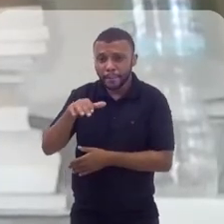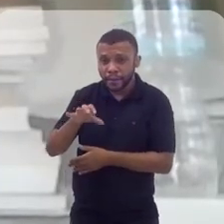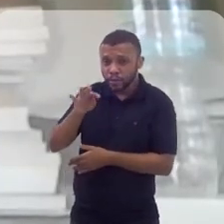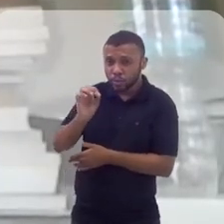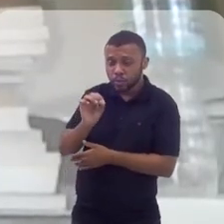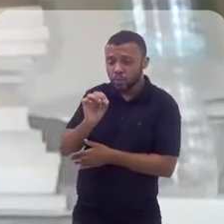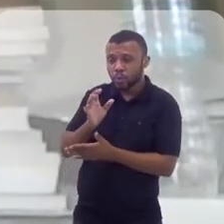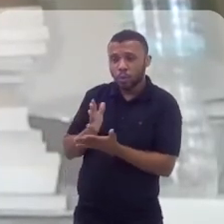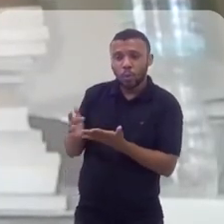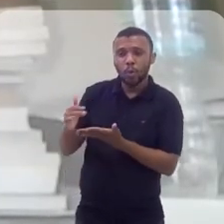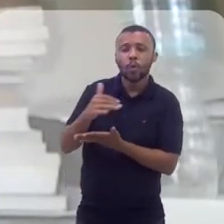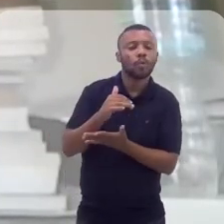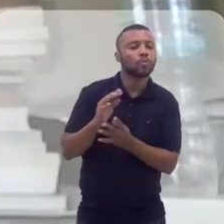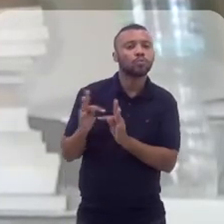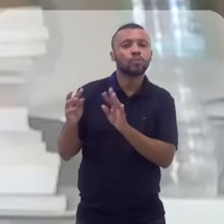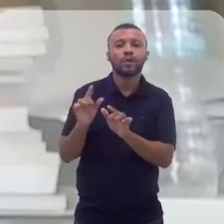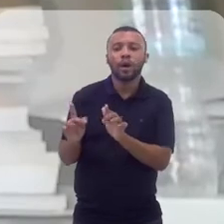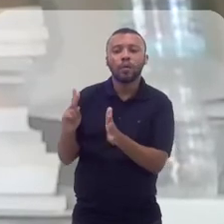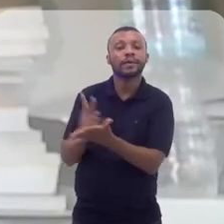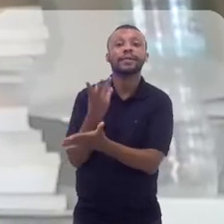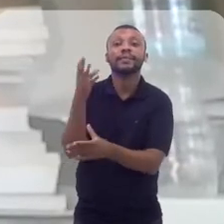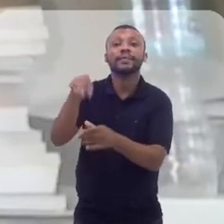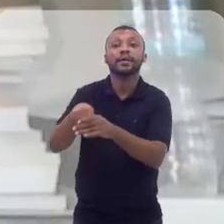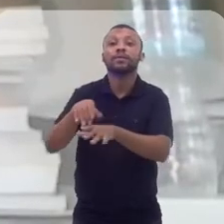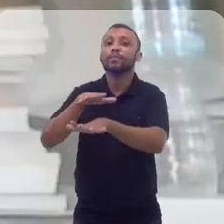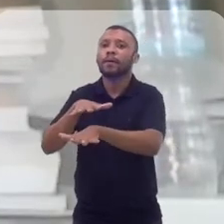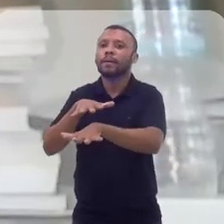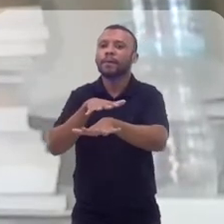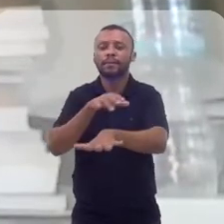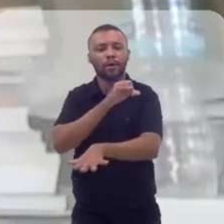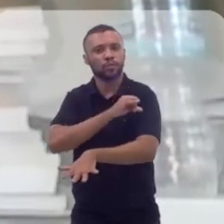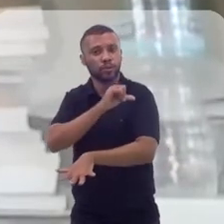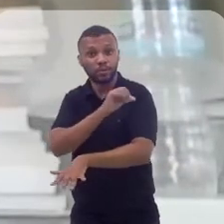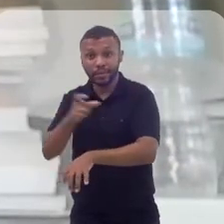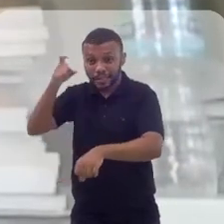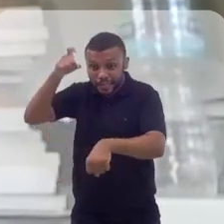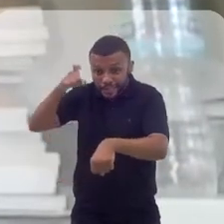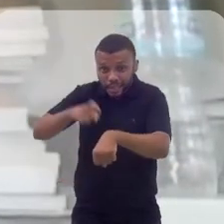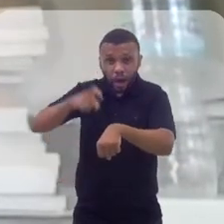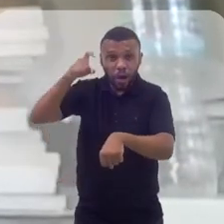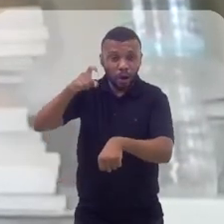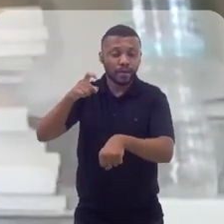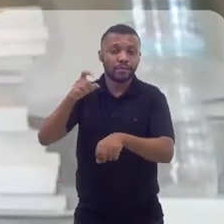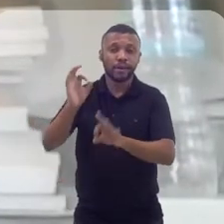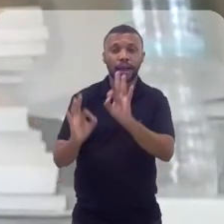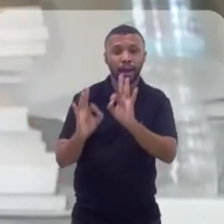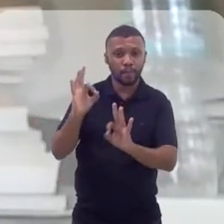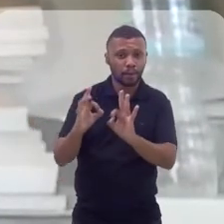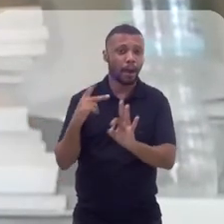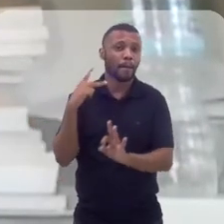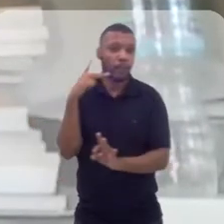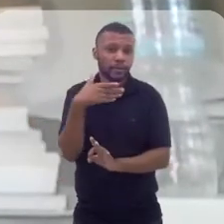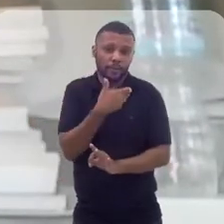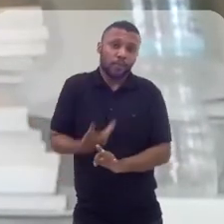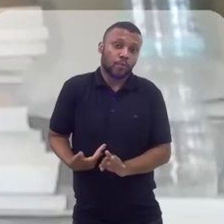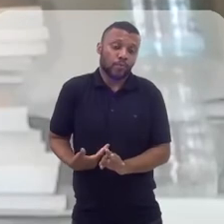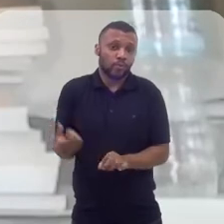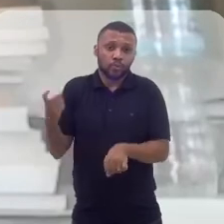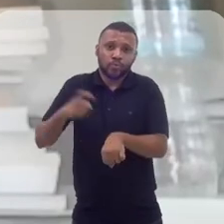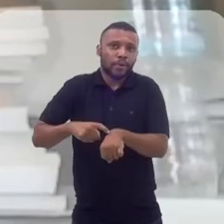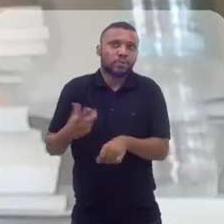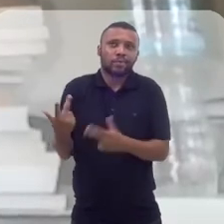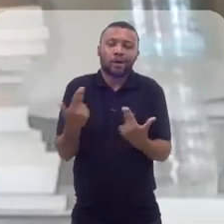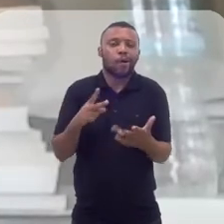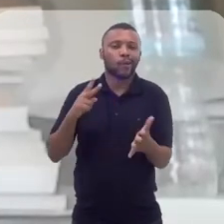gera no carnaval de rua para que as políticas públicas, na hora que doer, como, por exemplo, foi na pandemia, porque foi muito sofrimento